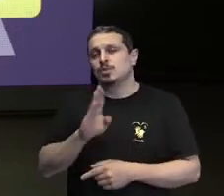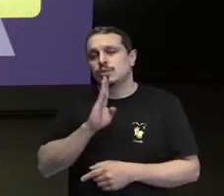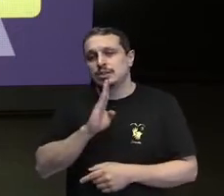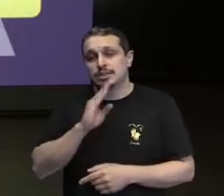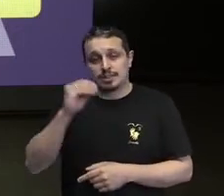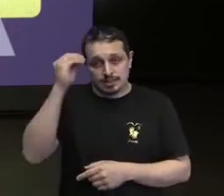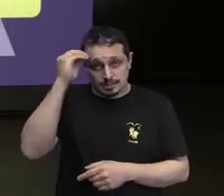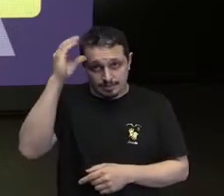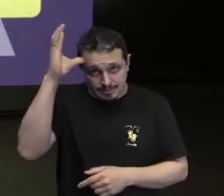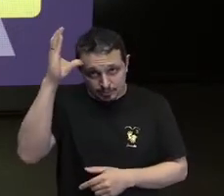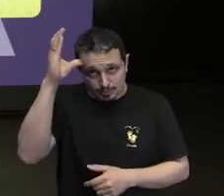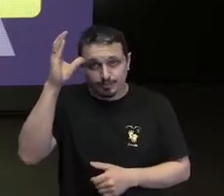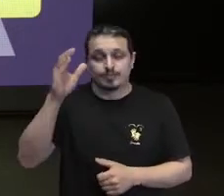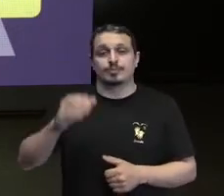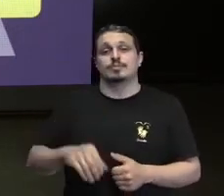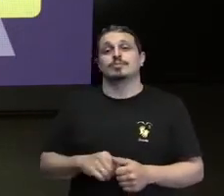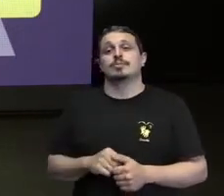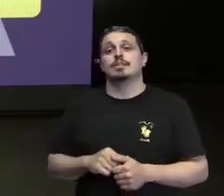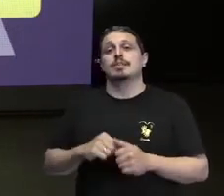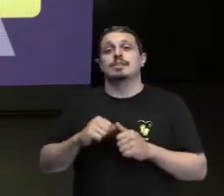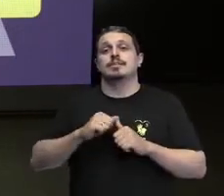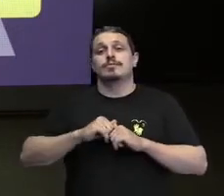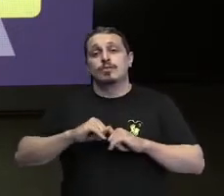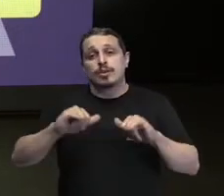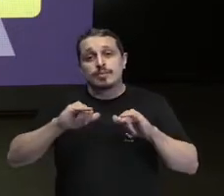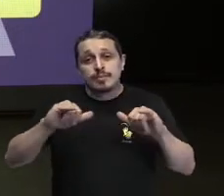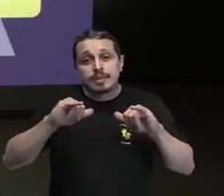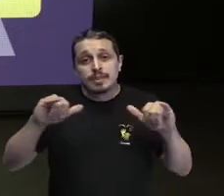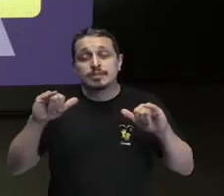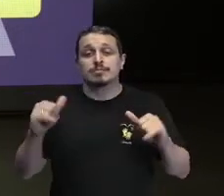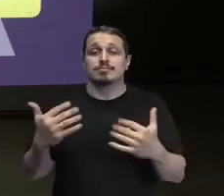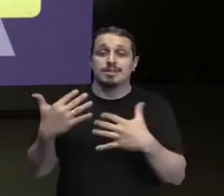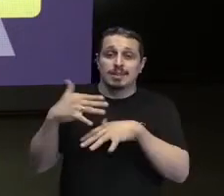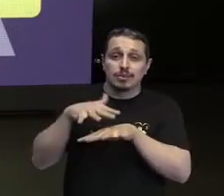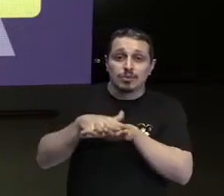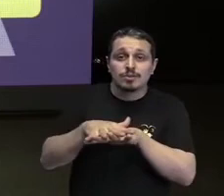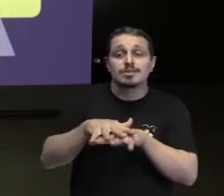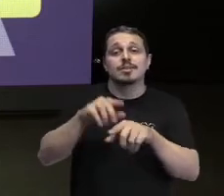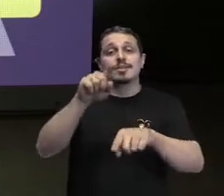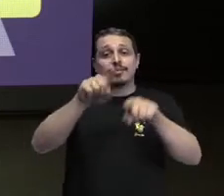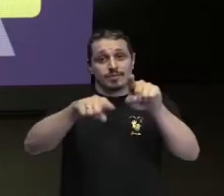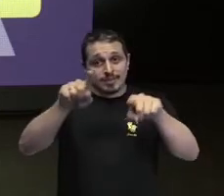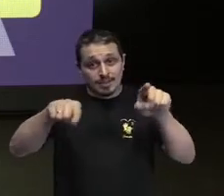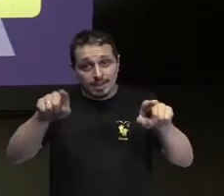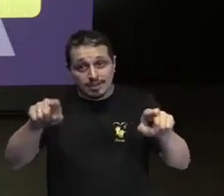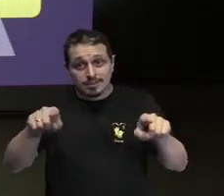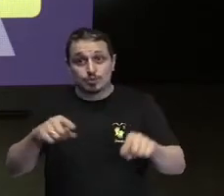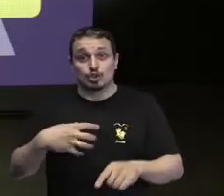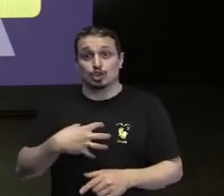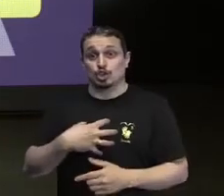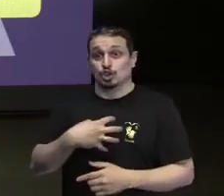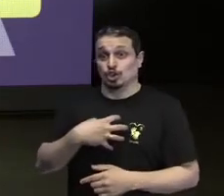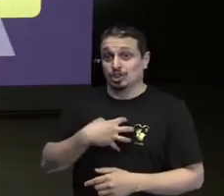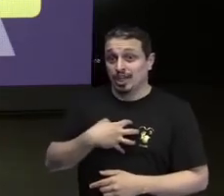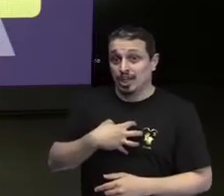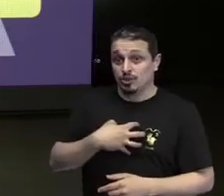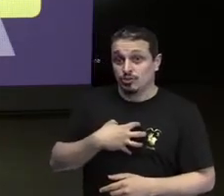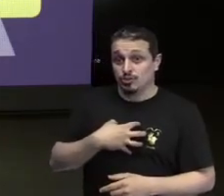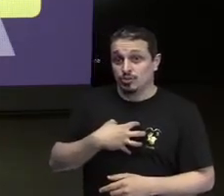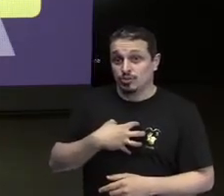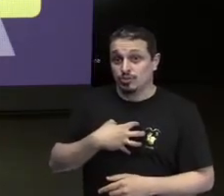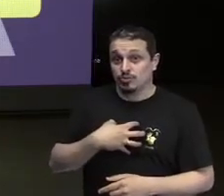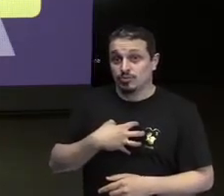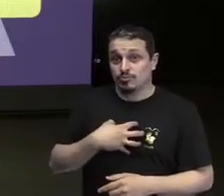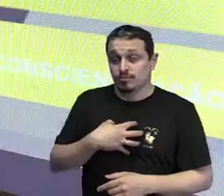a gente divulga a inclusão e a diversidade. de uma forma educacional em todos os canais,